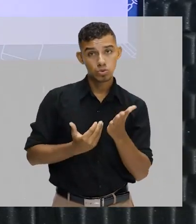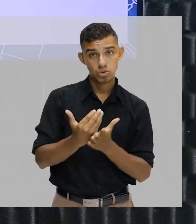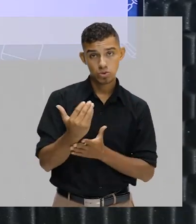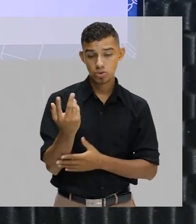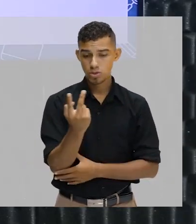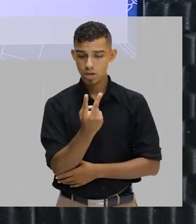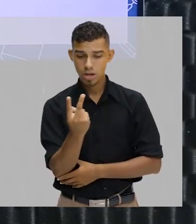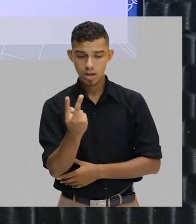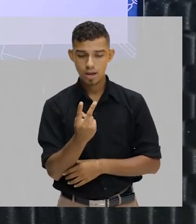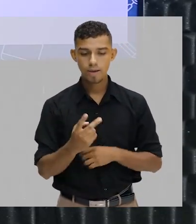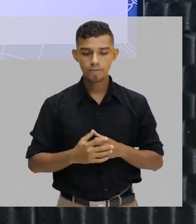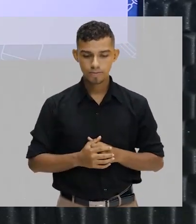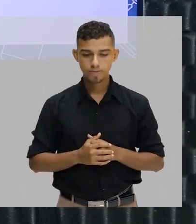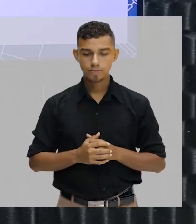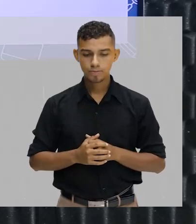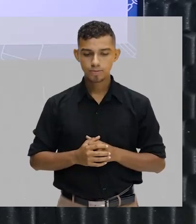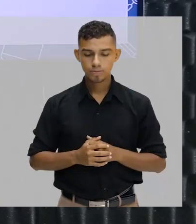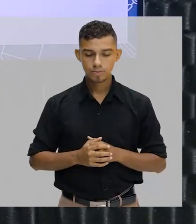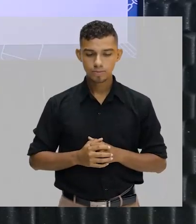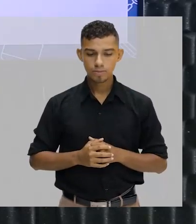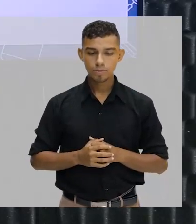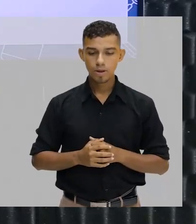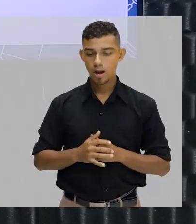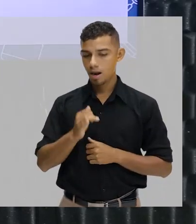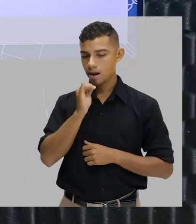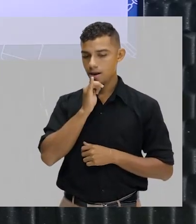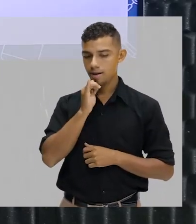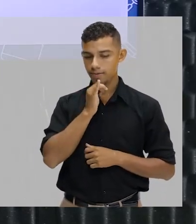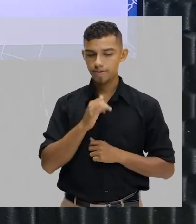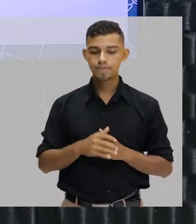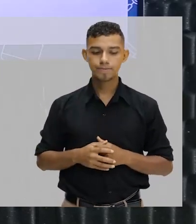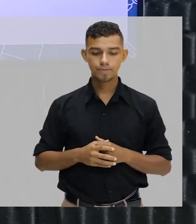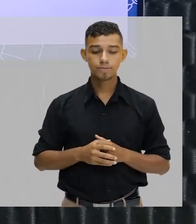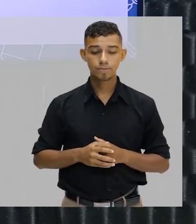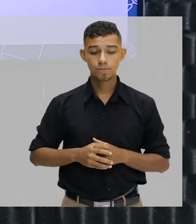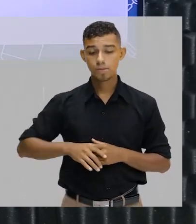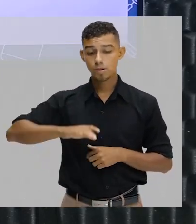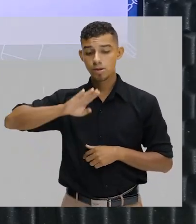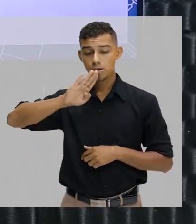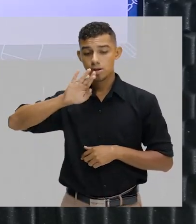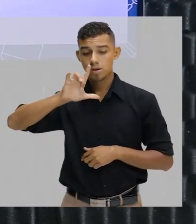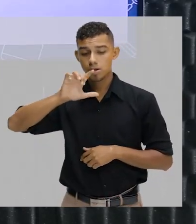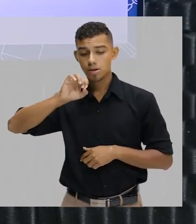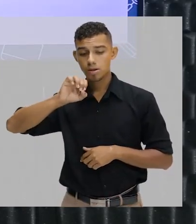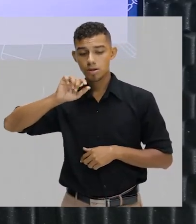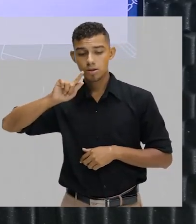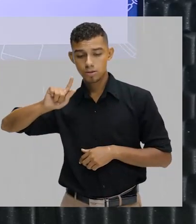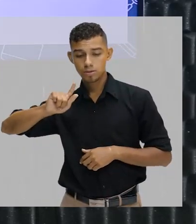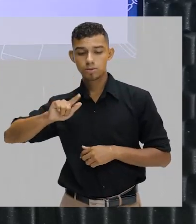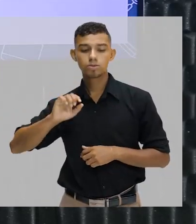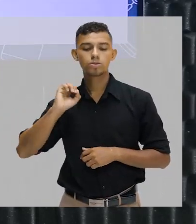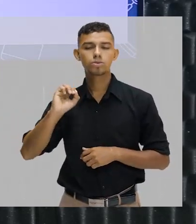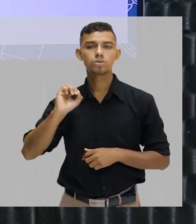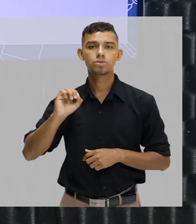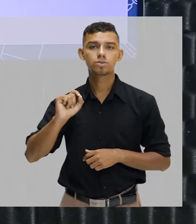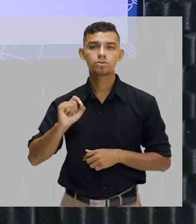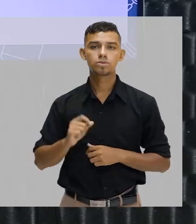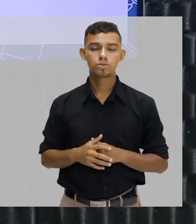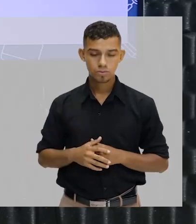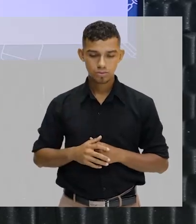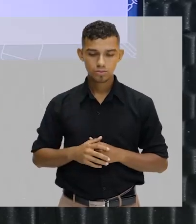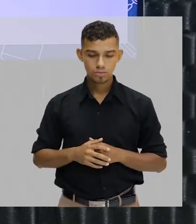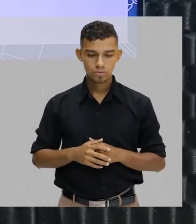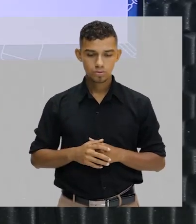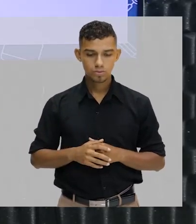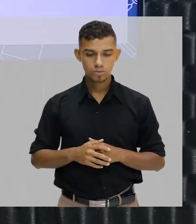duas, das duas palavras. Olha, por exemplo, a palavra blog. O que é um blog? É a junção